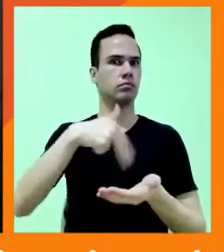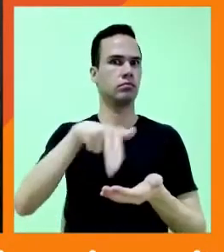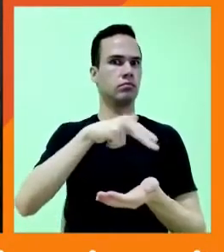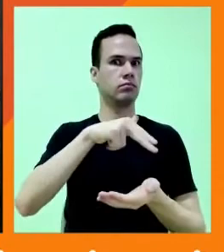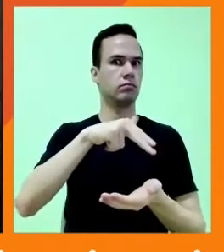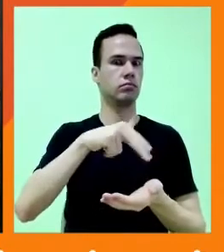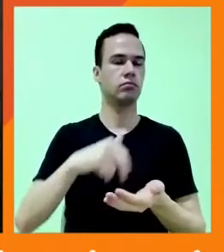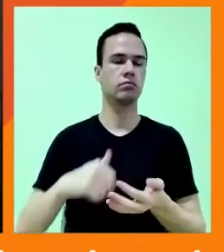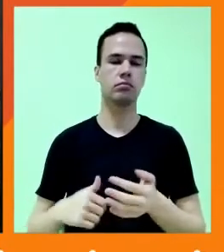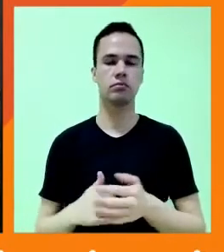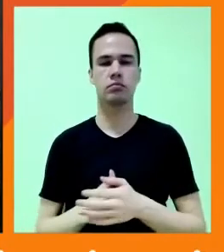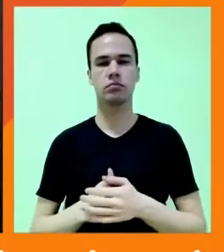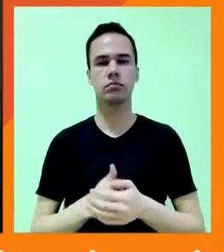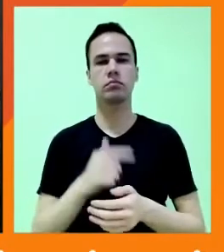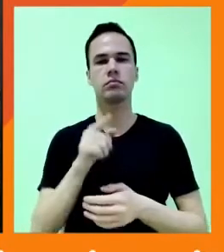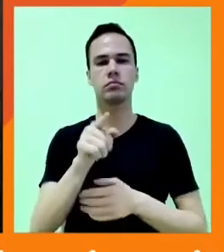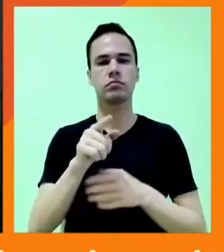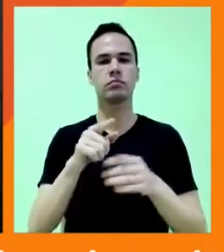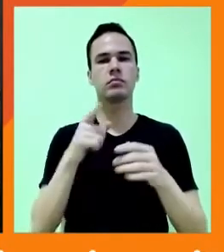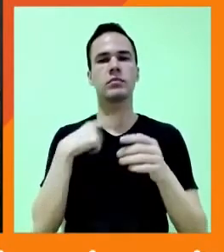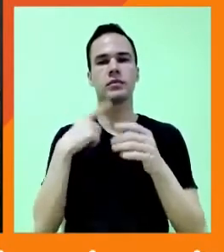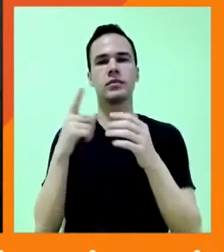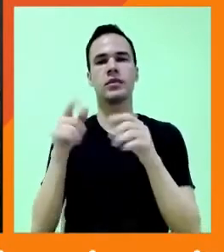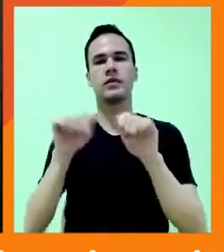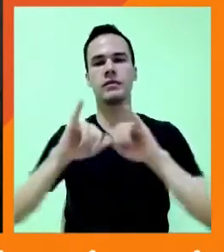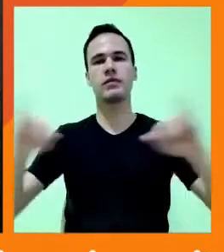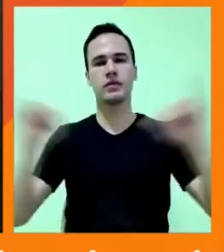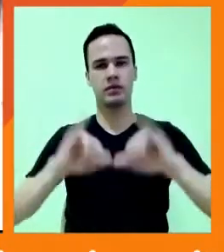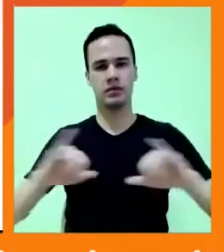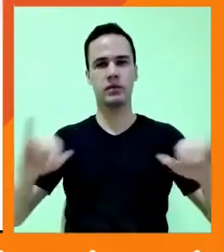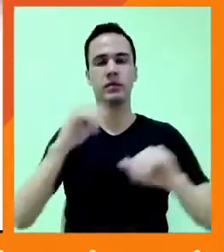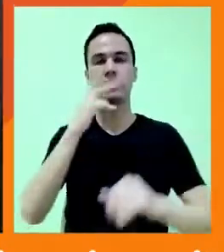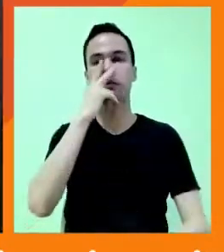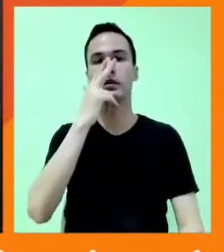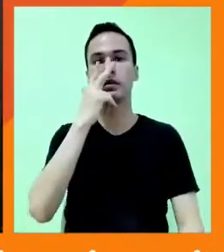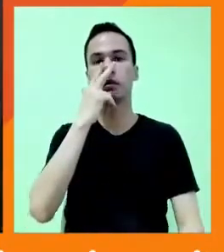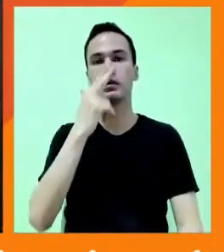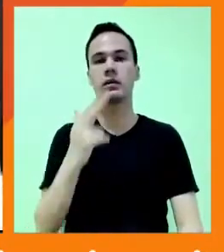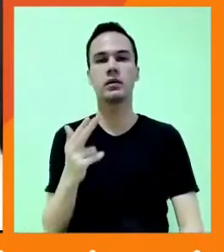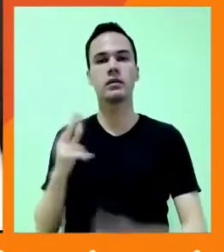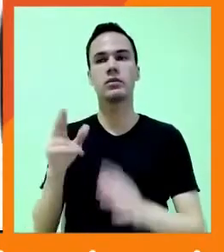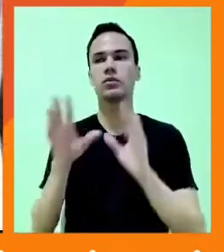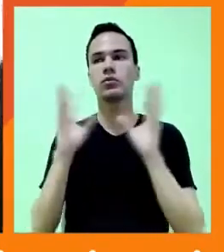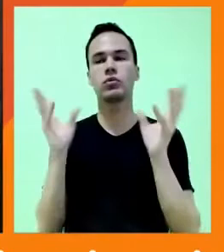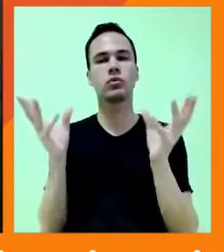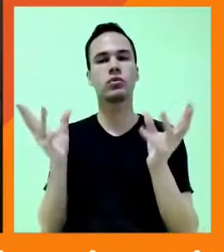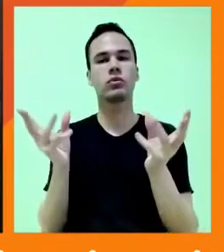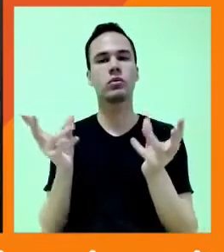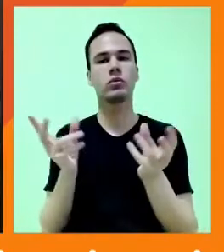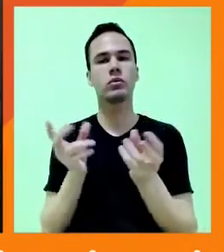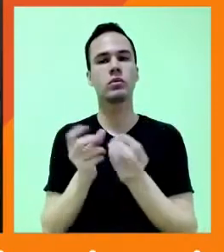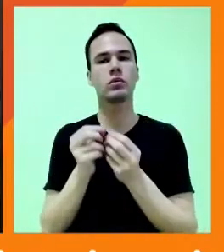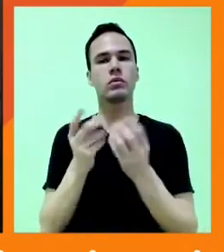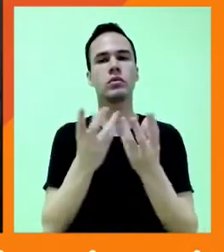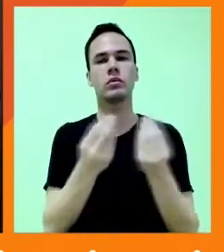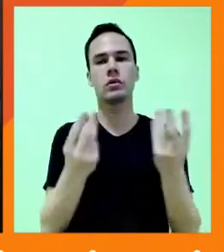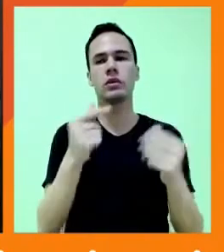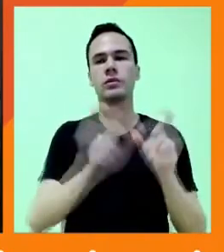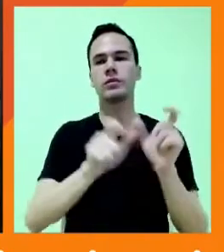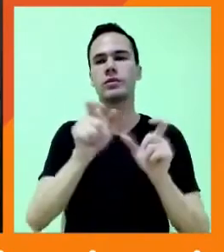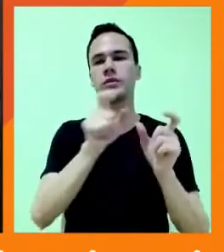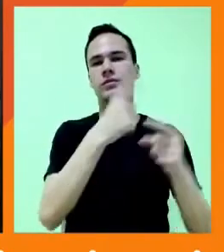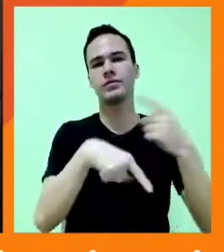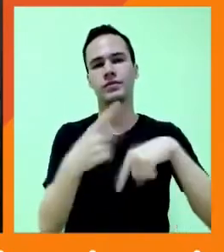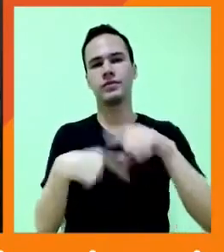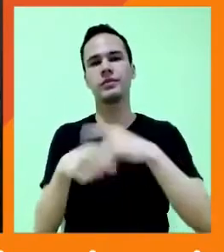Quando você faz uma publi, agora parece que tem todo um conglomerado de pessoas envolvidas. Você precisa um